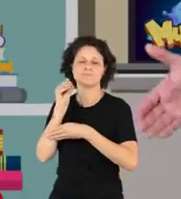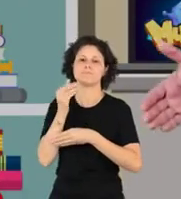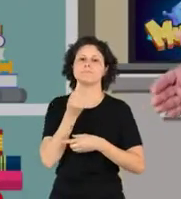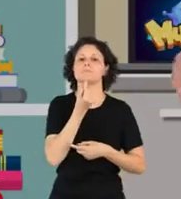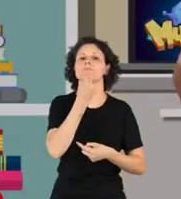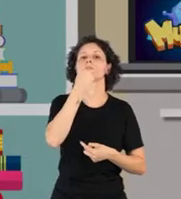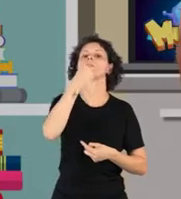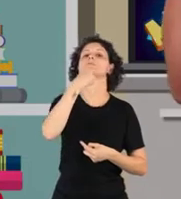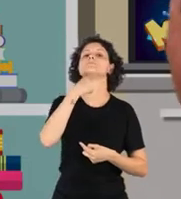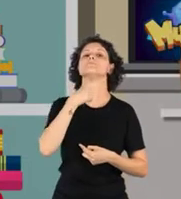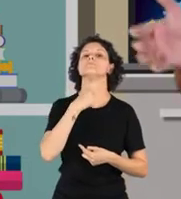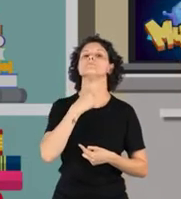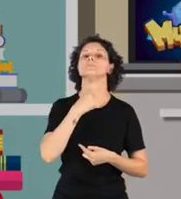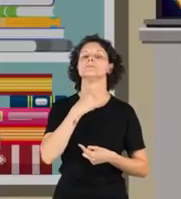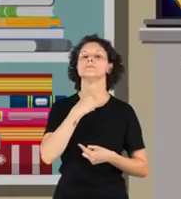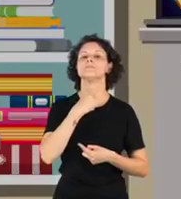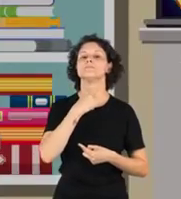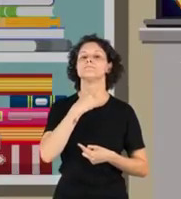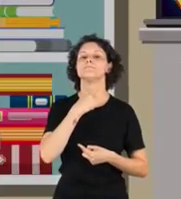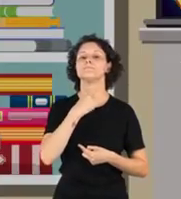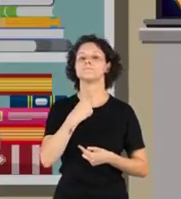pela laringe, ele segue para a traqueia.